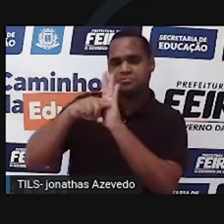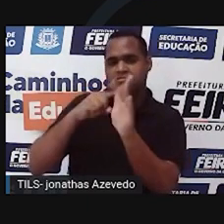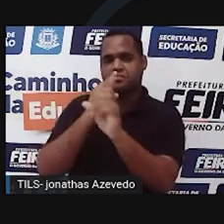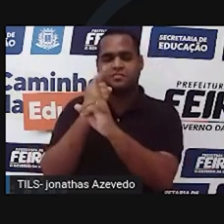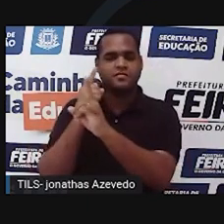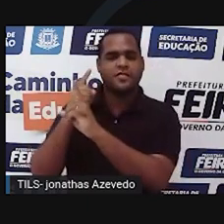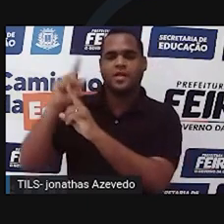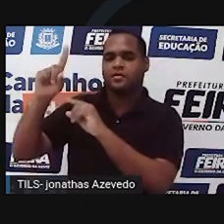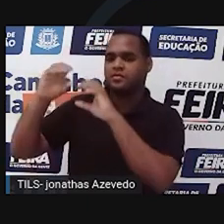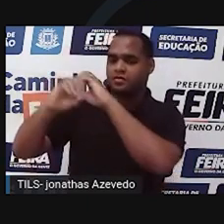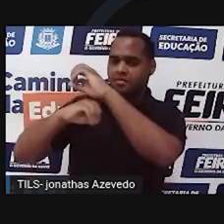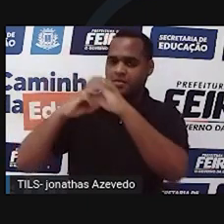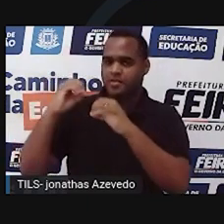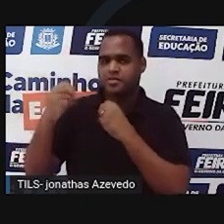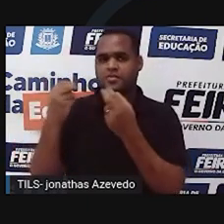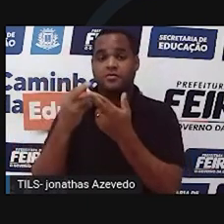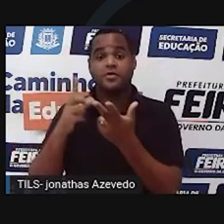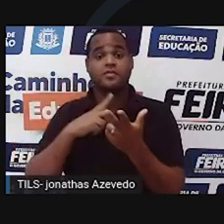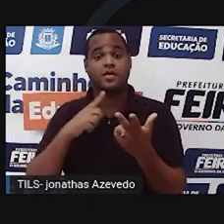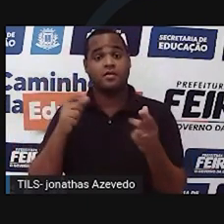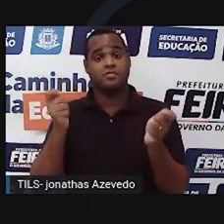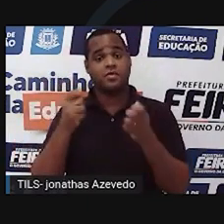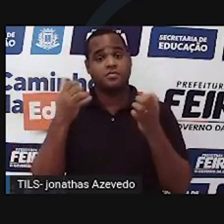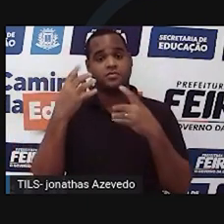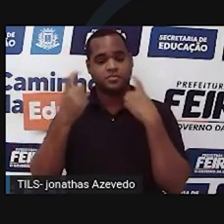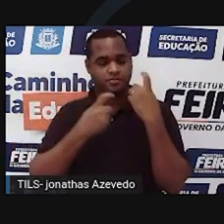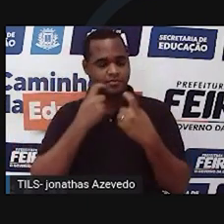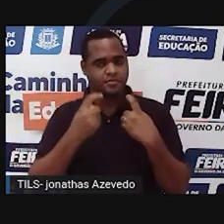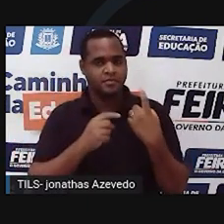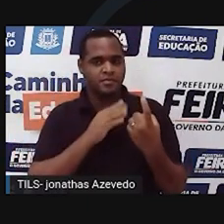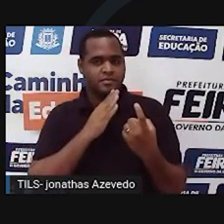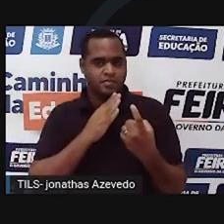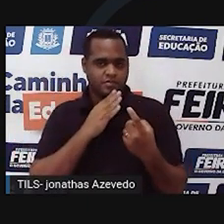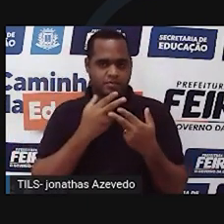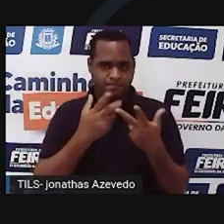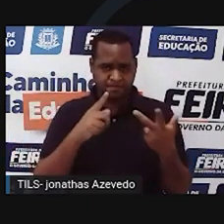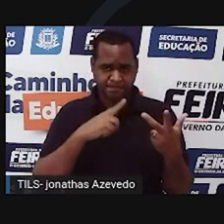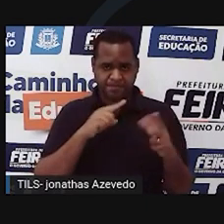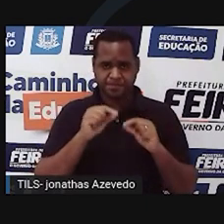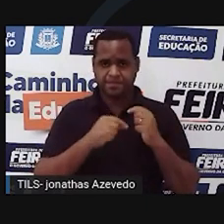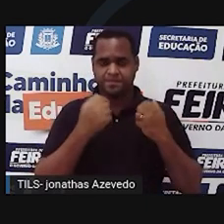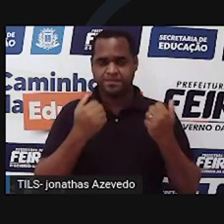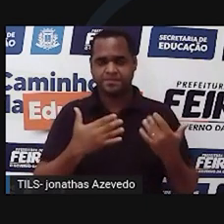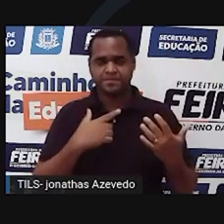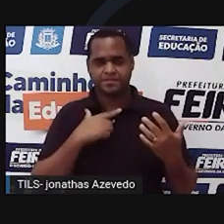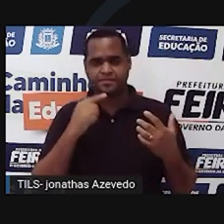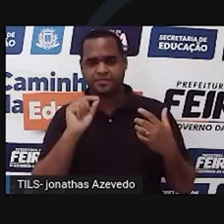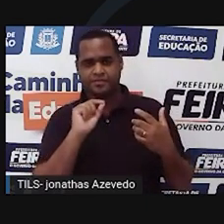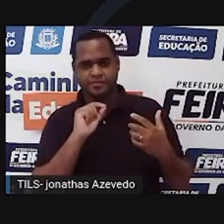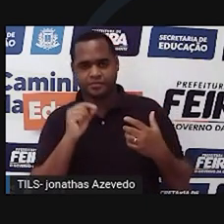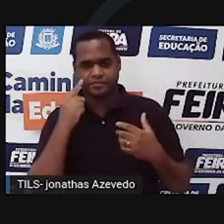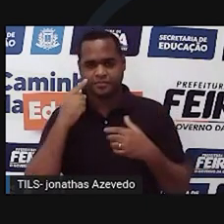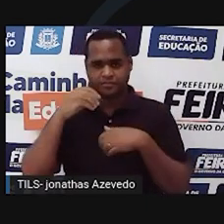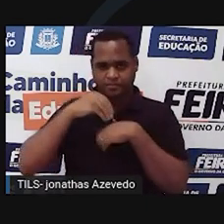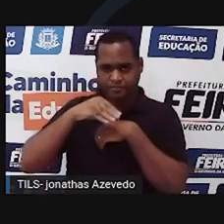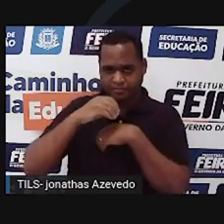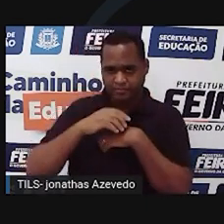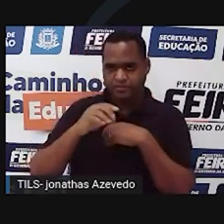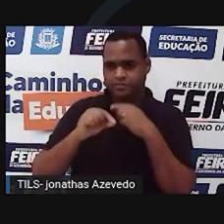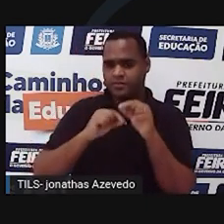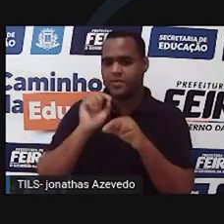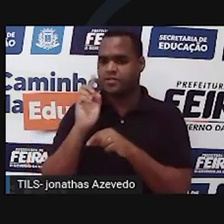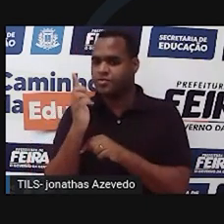satélites, cometas. E ela se preocupa com o conhecimento científico referente à física e à química, um pouco de